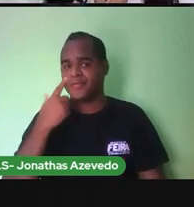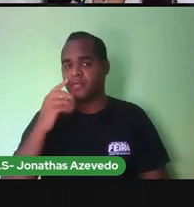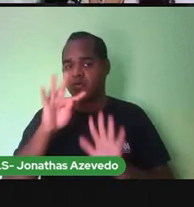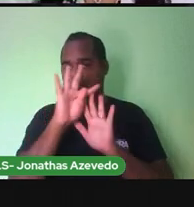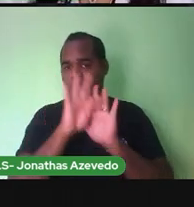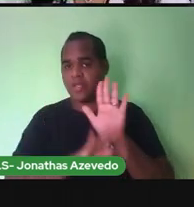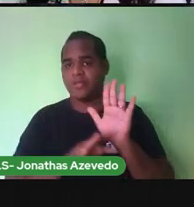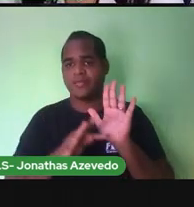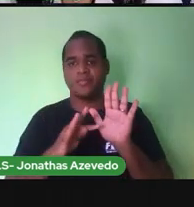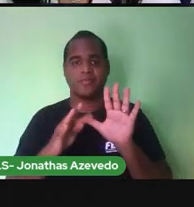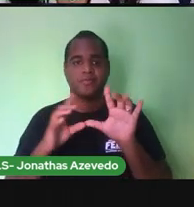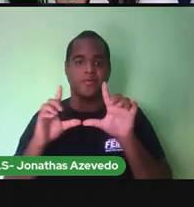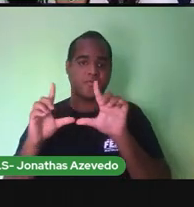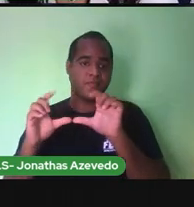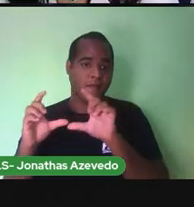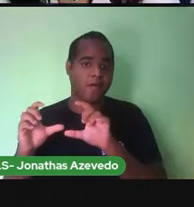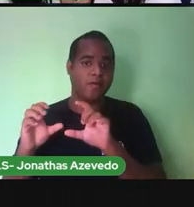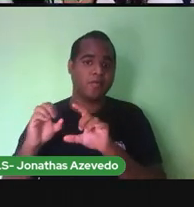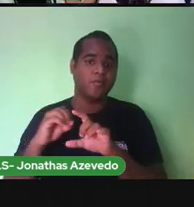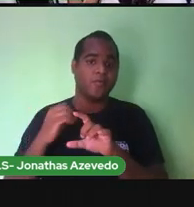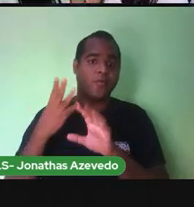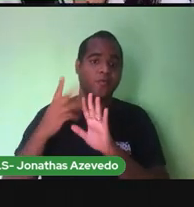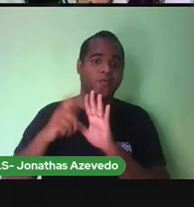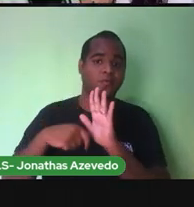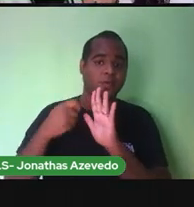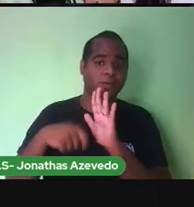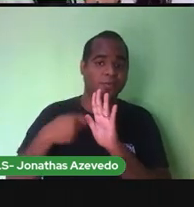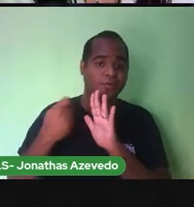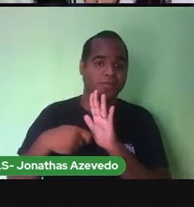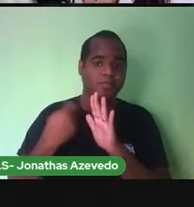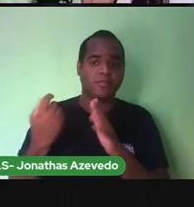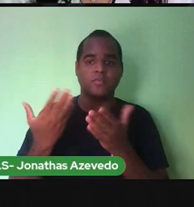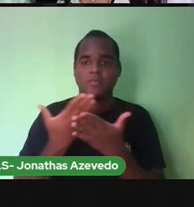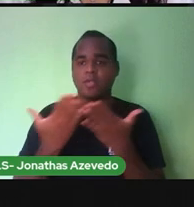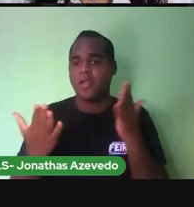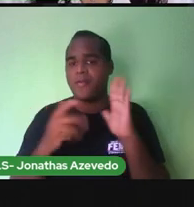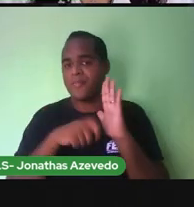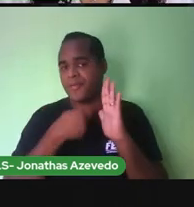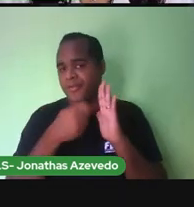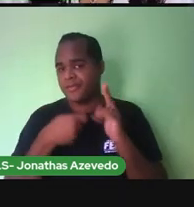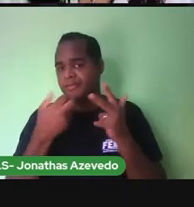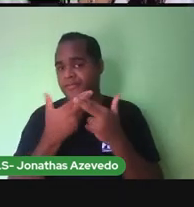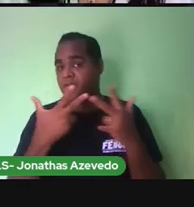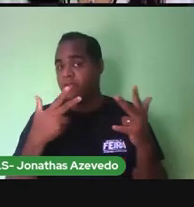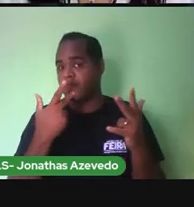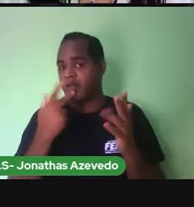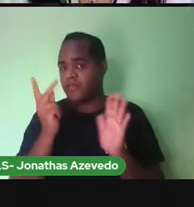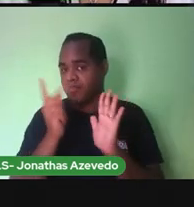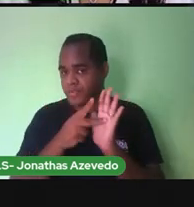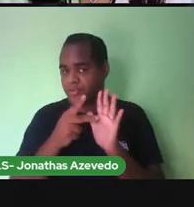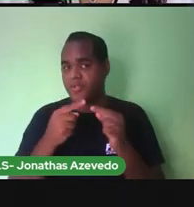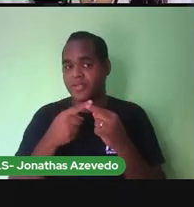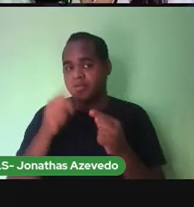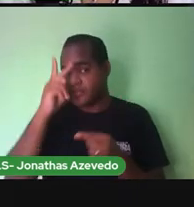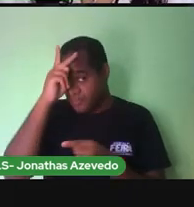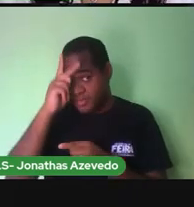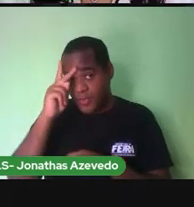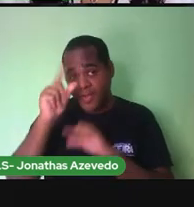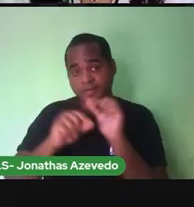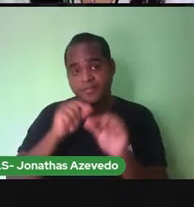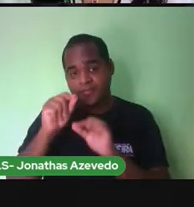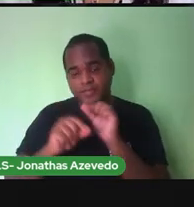um texto, tiramos uma fotografia, ou gravamos um vídeo, estamos produzindo registros que farão